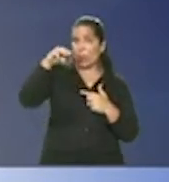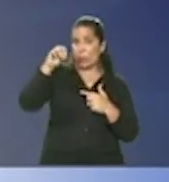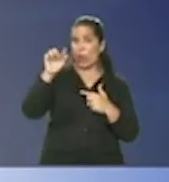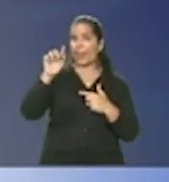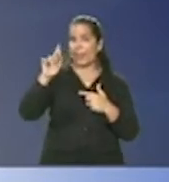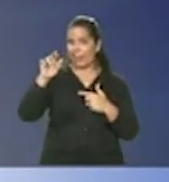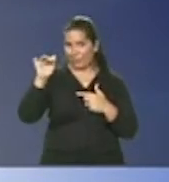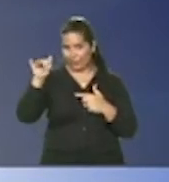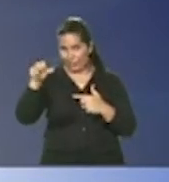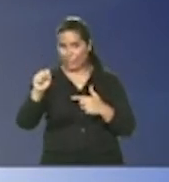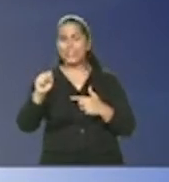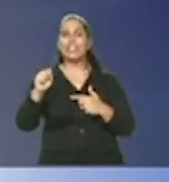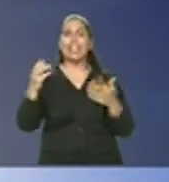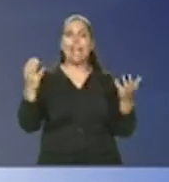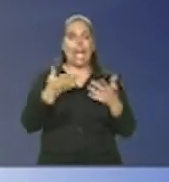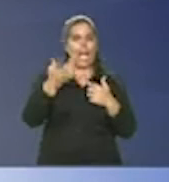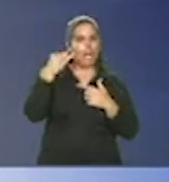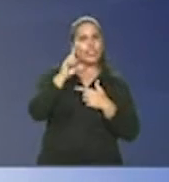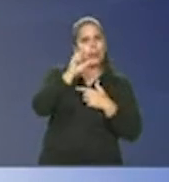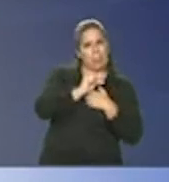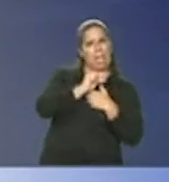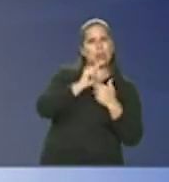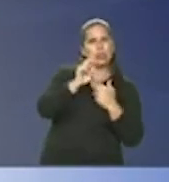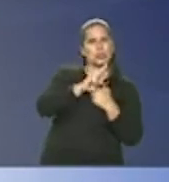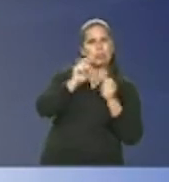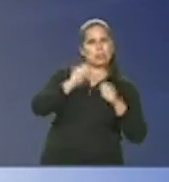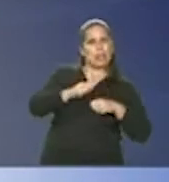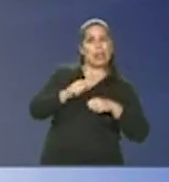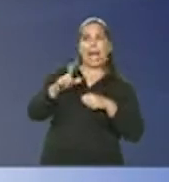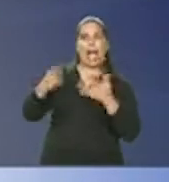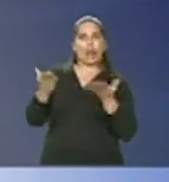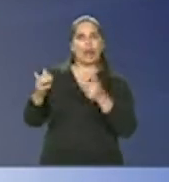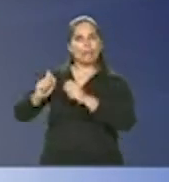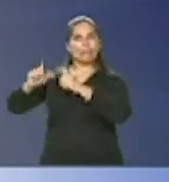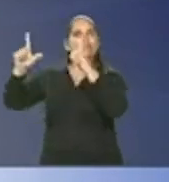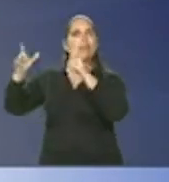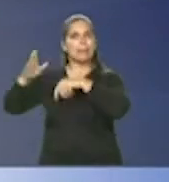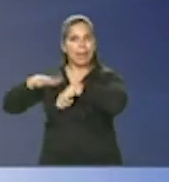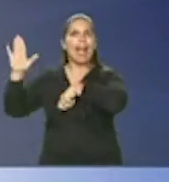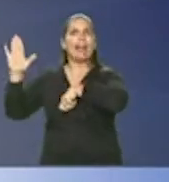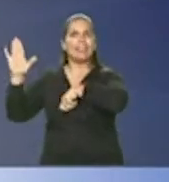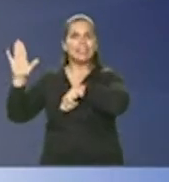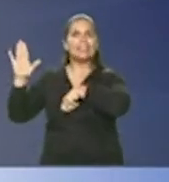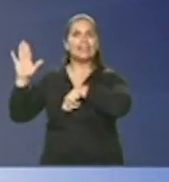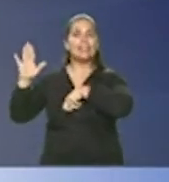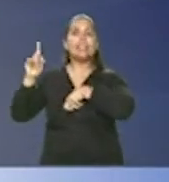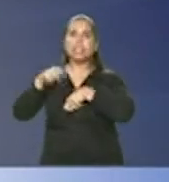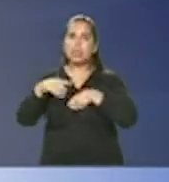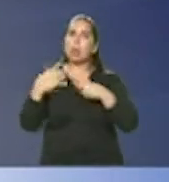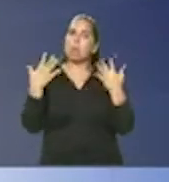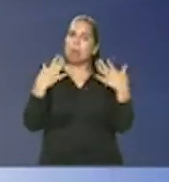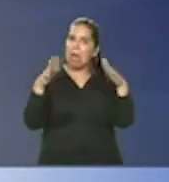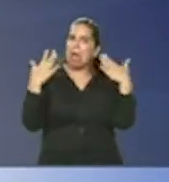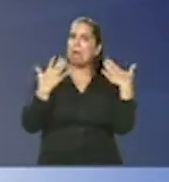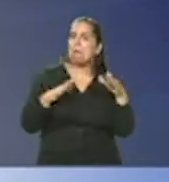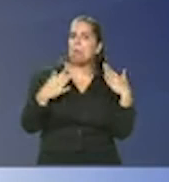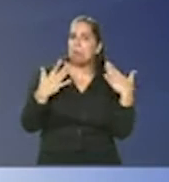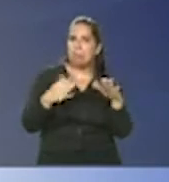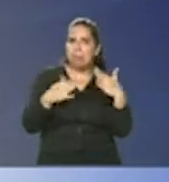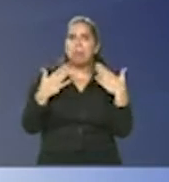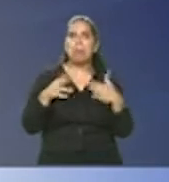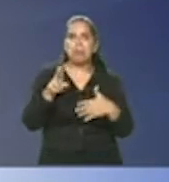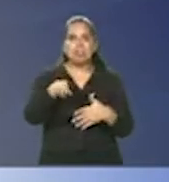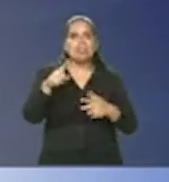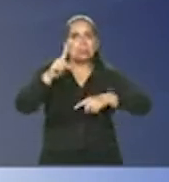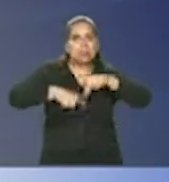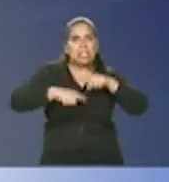16 canais esses de 64 128 canais a nossa rede realmente vai ficar de parabéns com todos esses